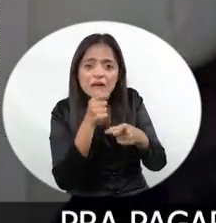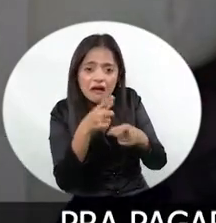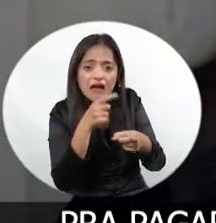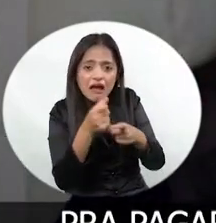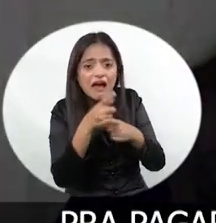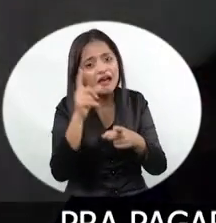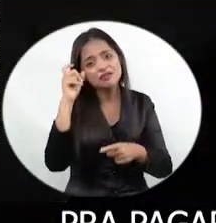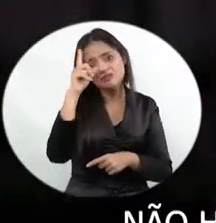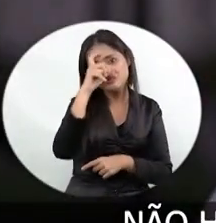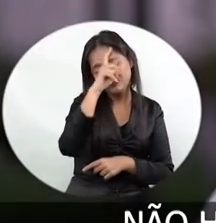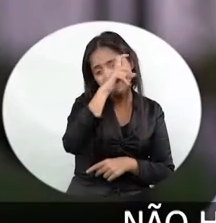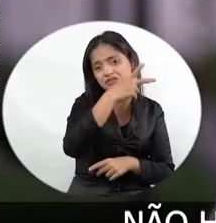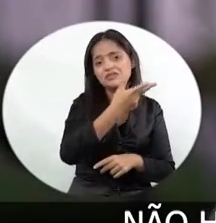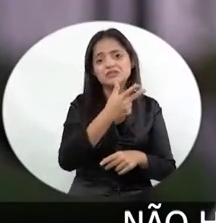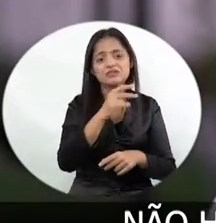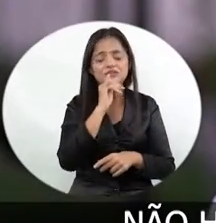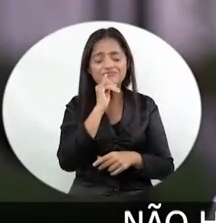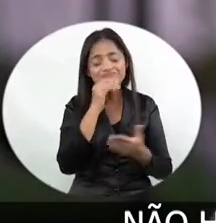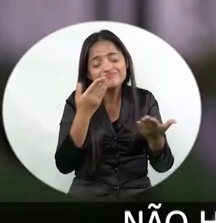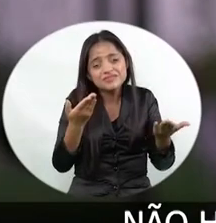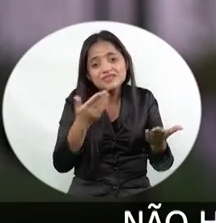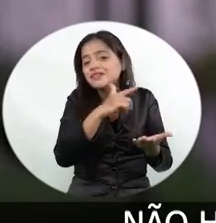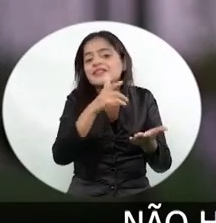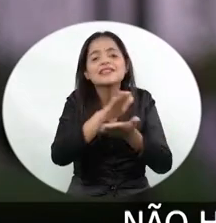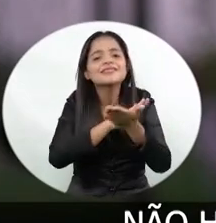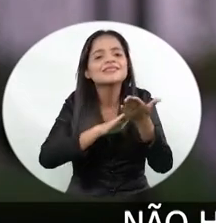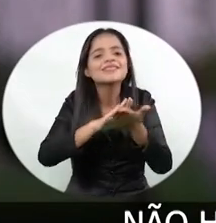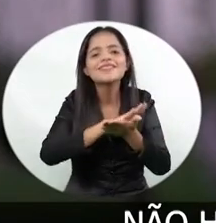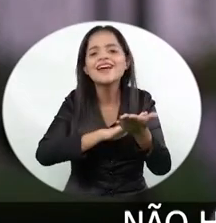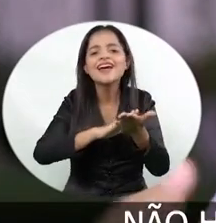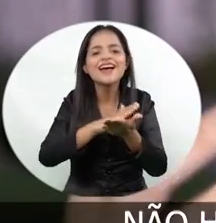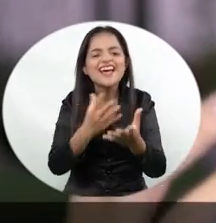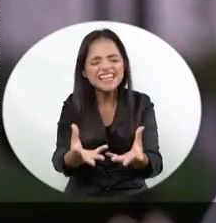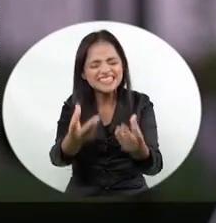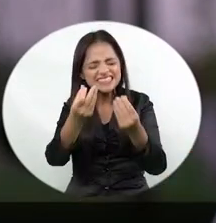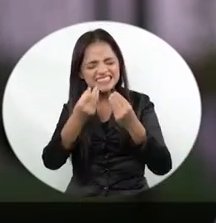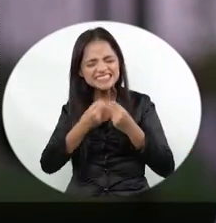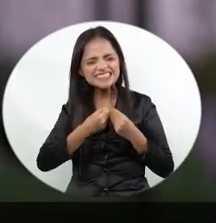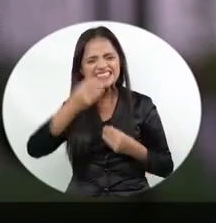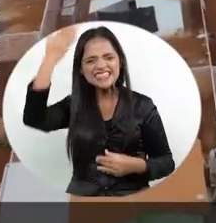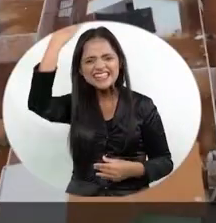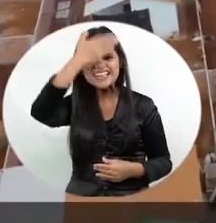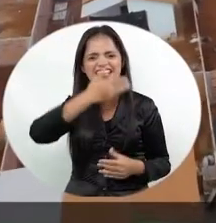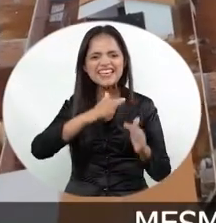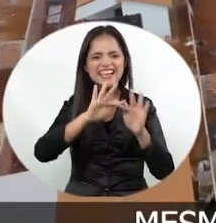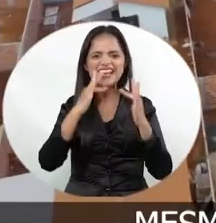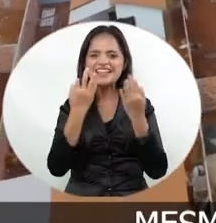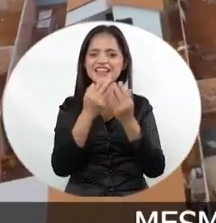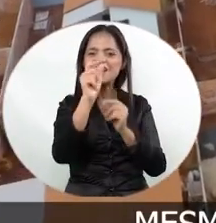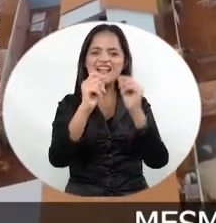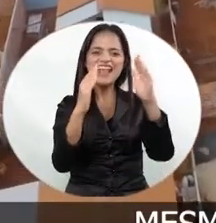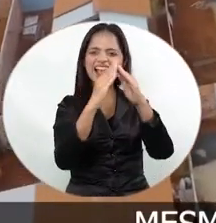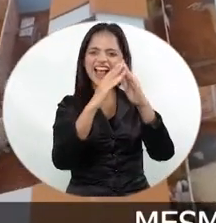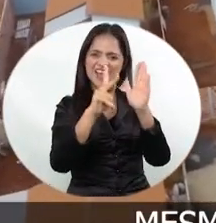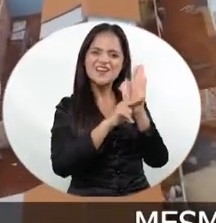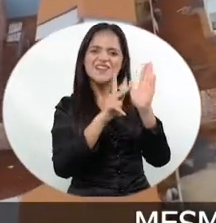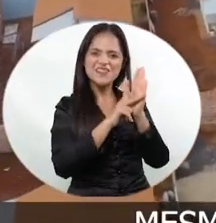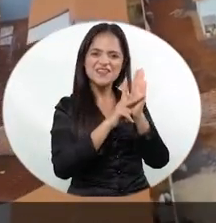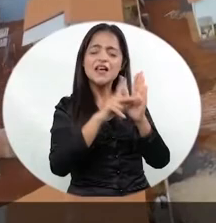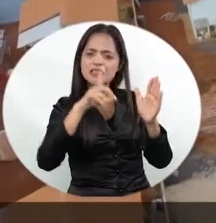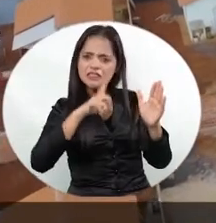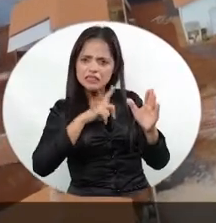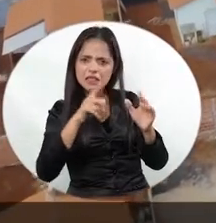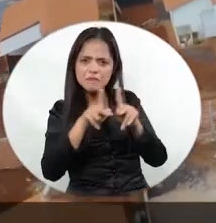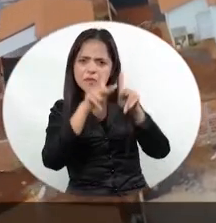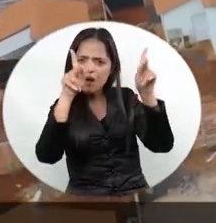finalzinho de mês, né? Não há nada que dê mais dignidade para a família do que a sua casa própria. Mesmo com o programa Minha Casa Minha